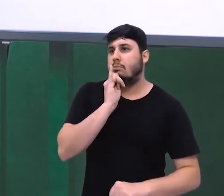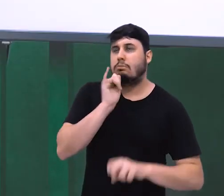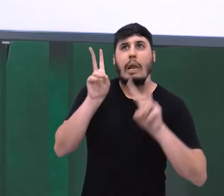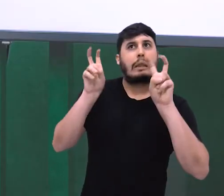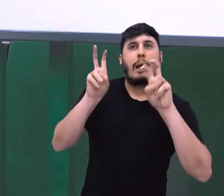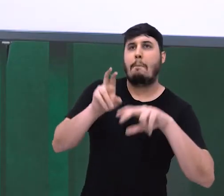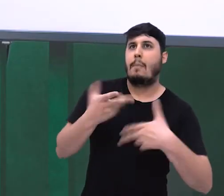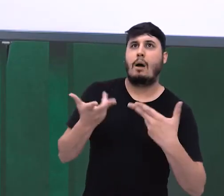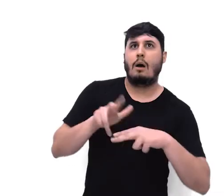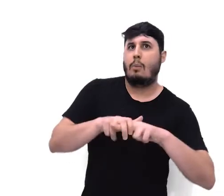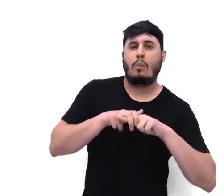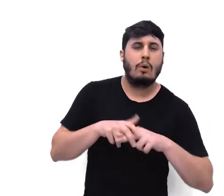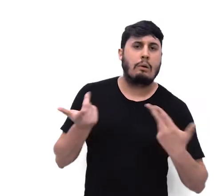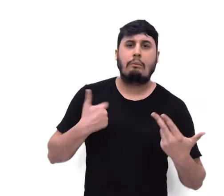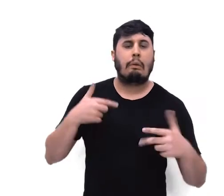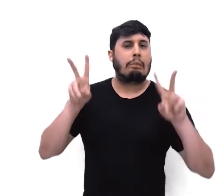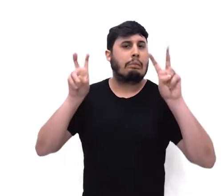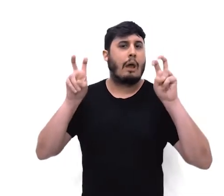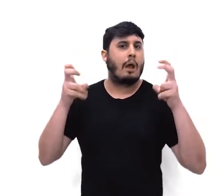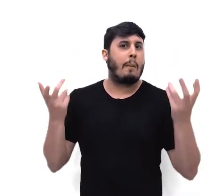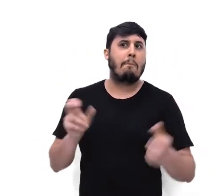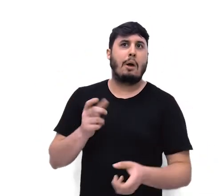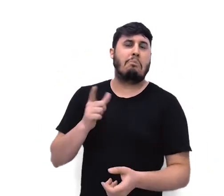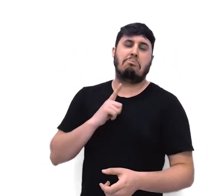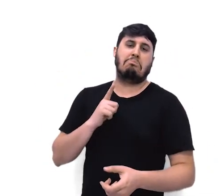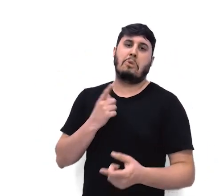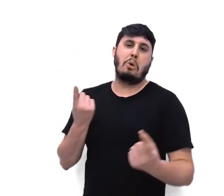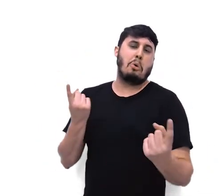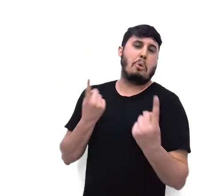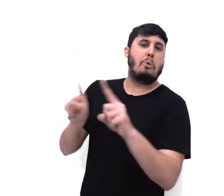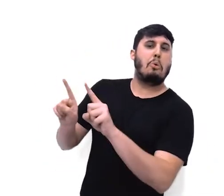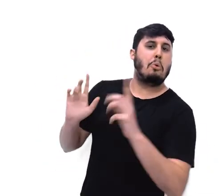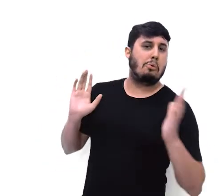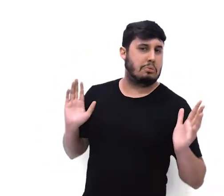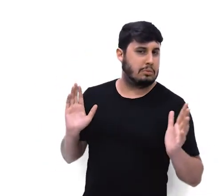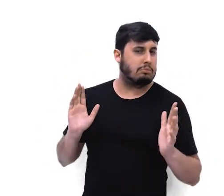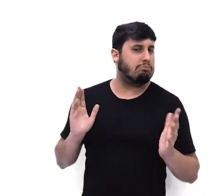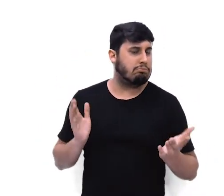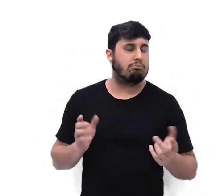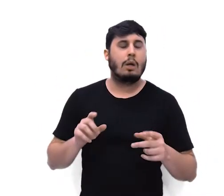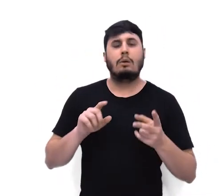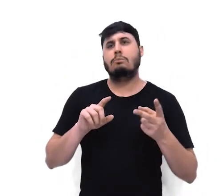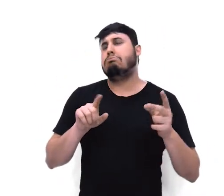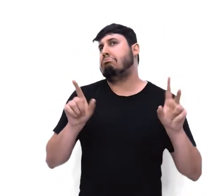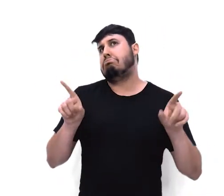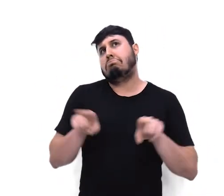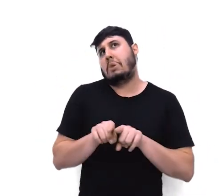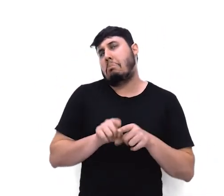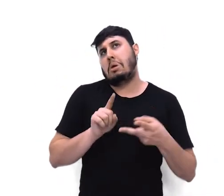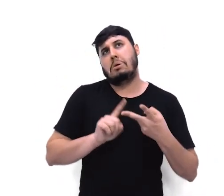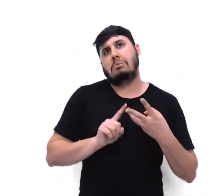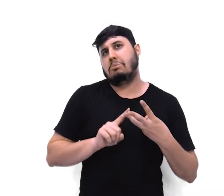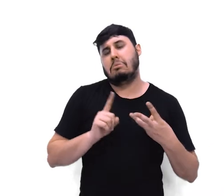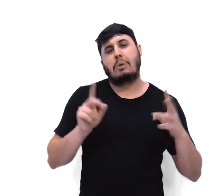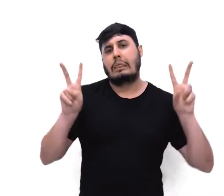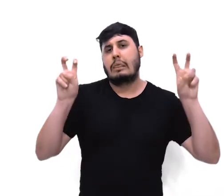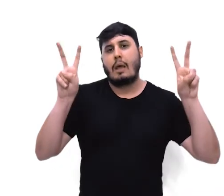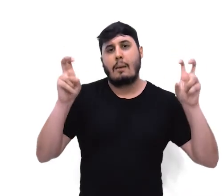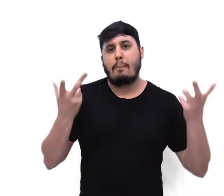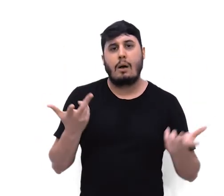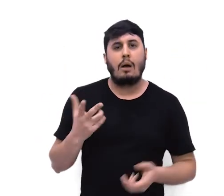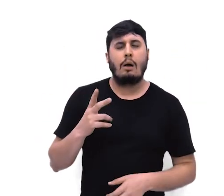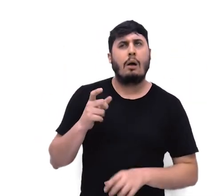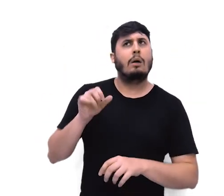causais. Podem indicar concessão ou oposição, também são as concessivas. Podem indicar condição, são as